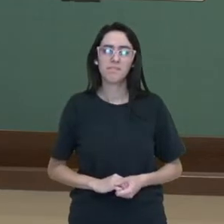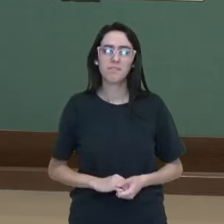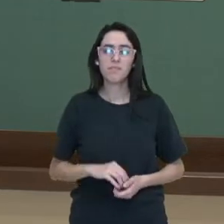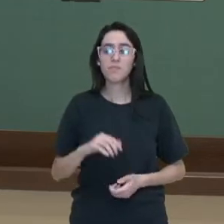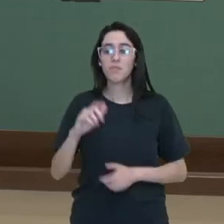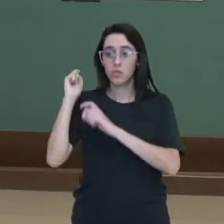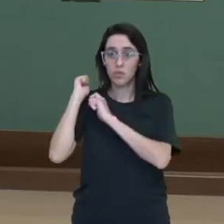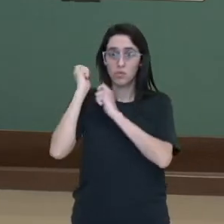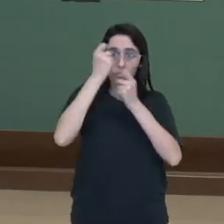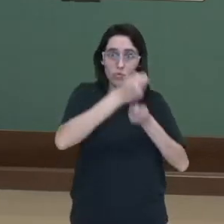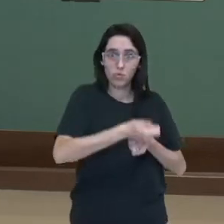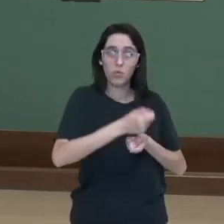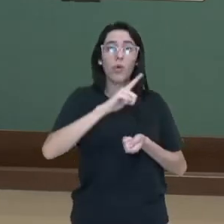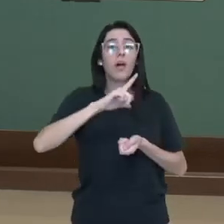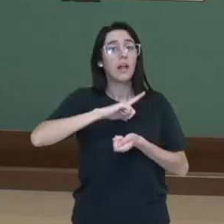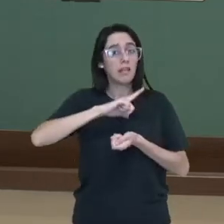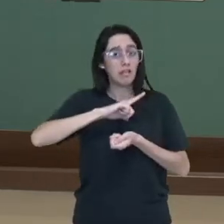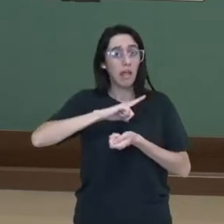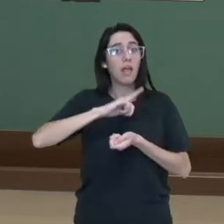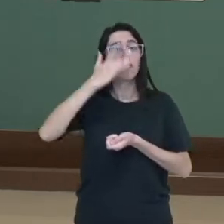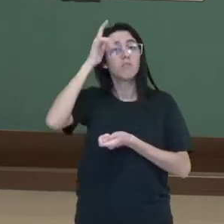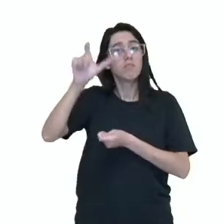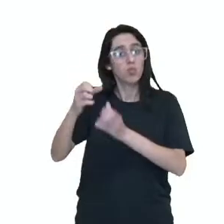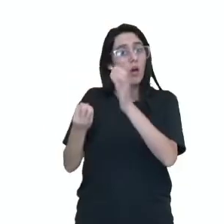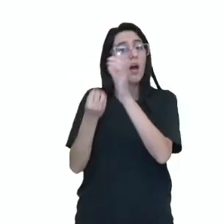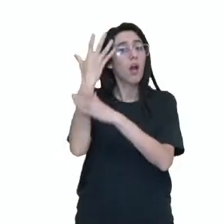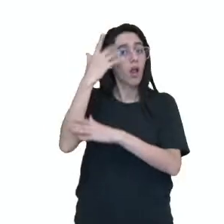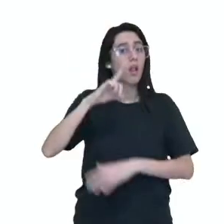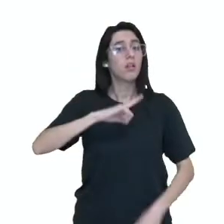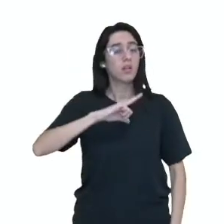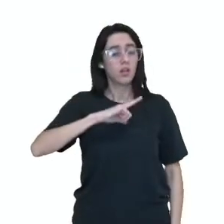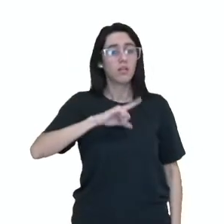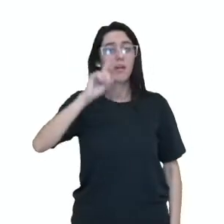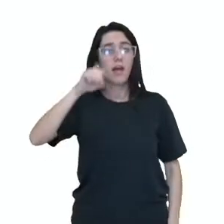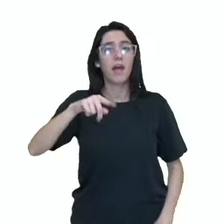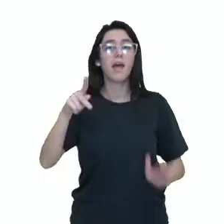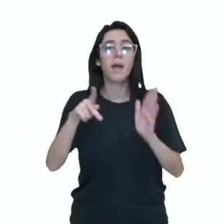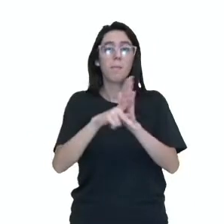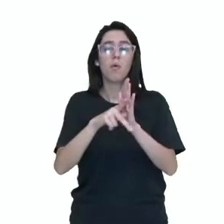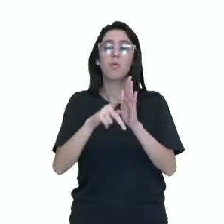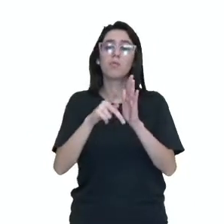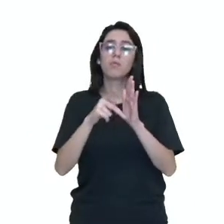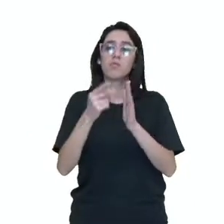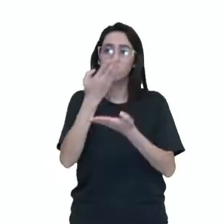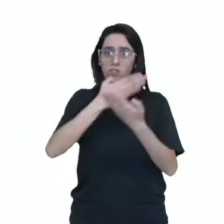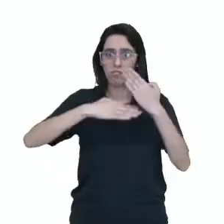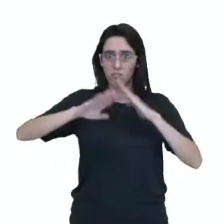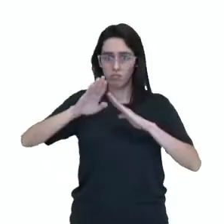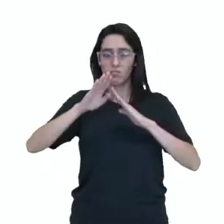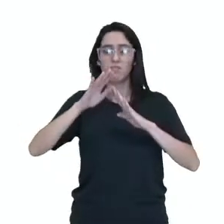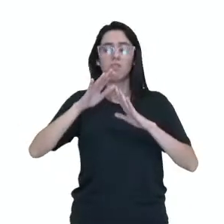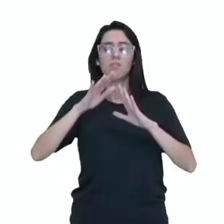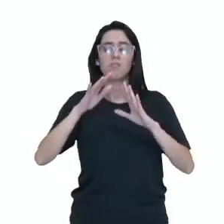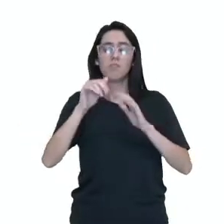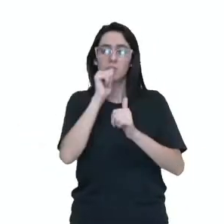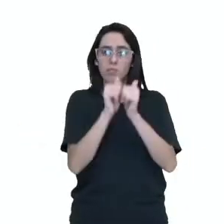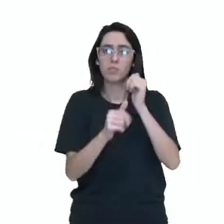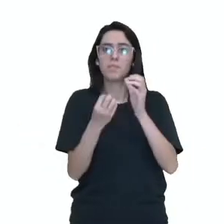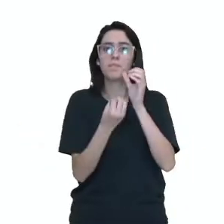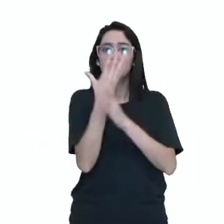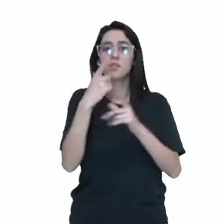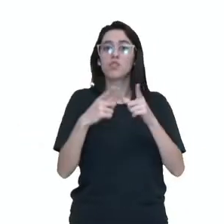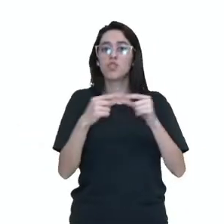disso? É, ele tem um criador. O judô é uma arte marcial esportiva, ele foi criado no Japão em